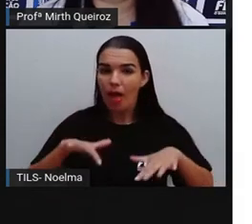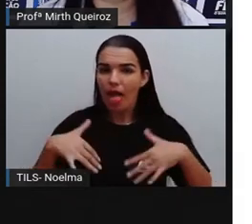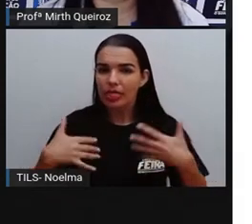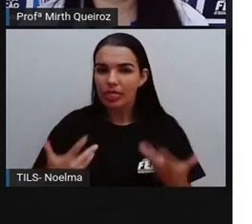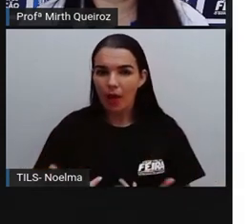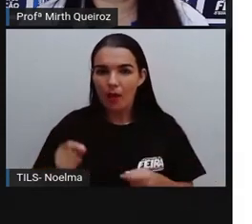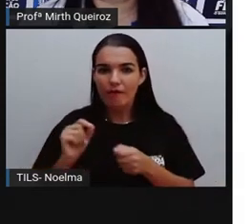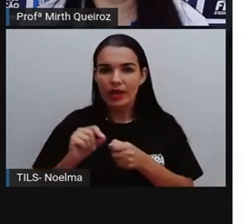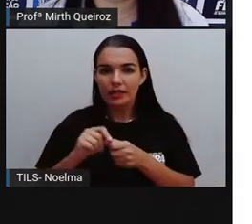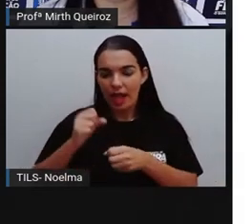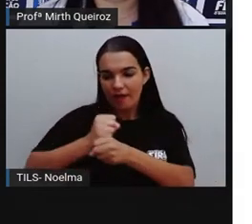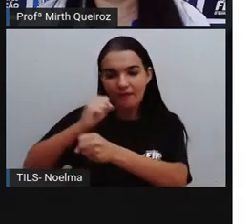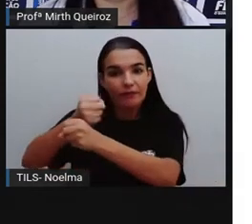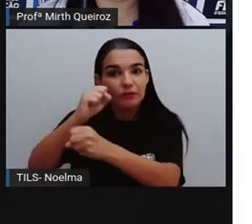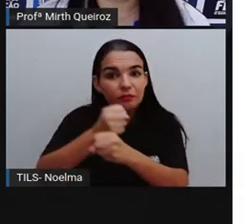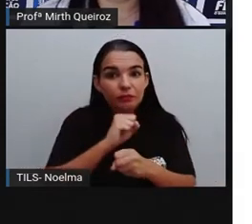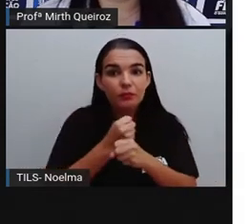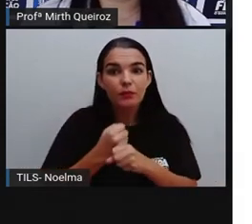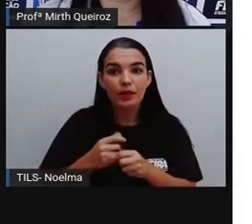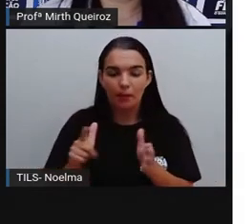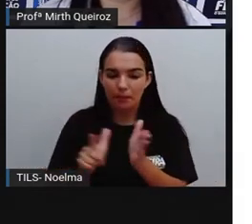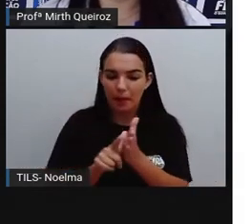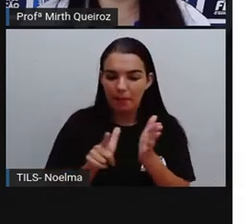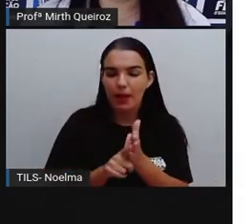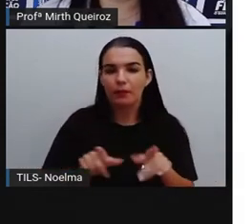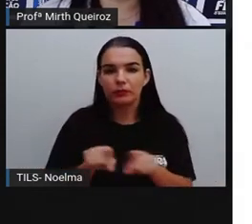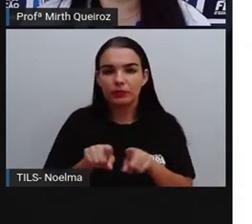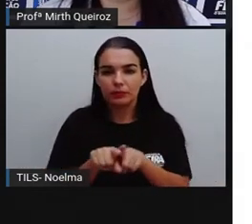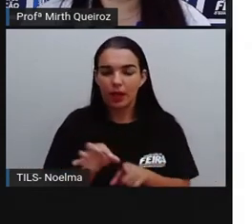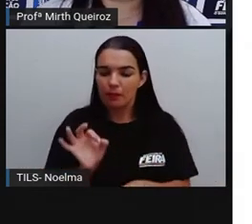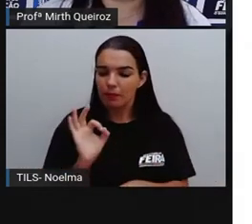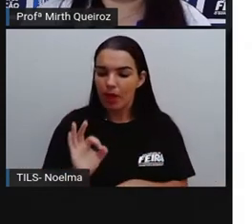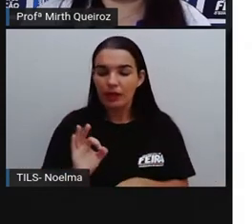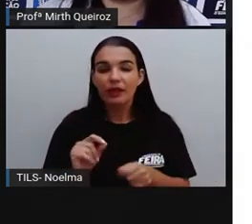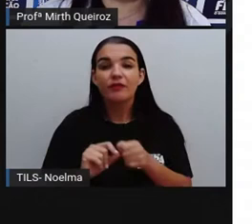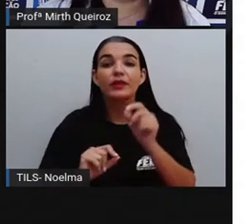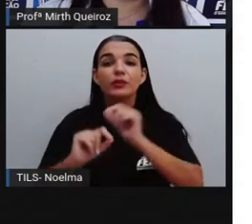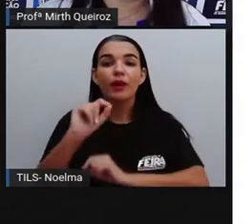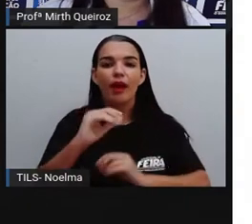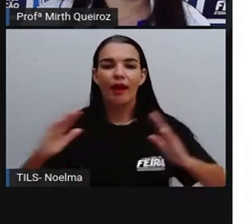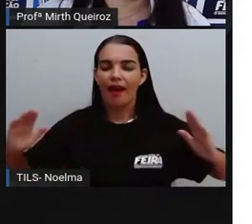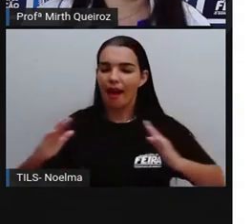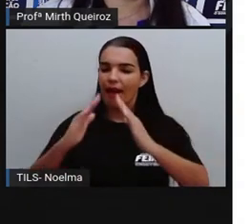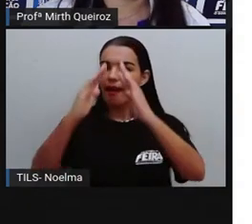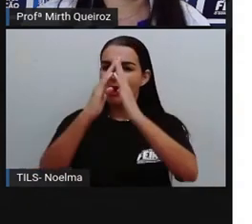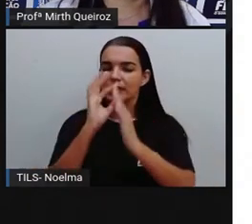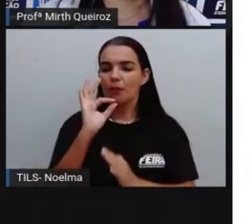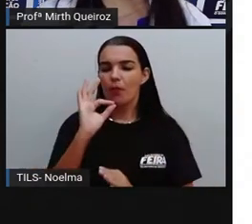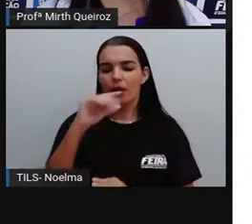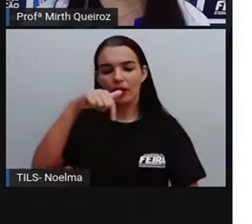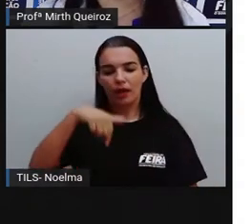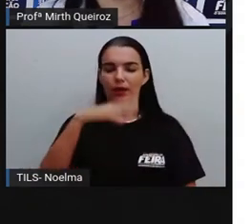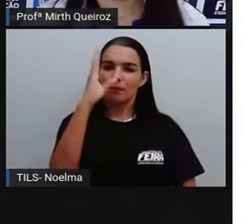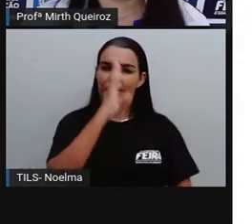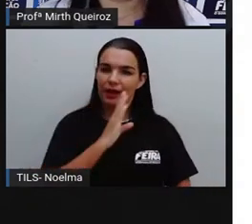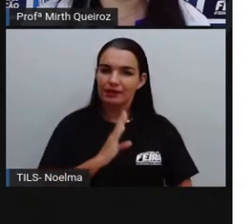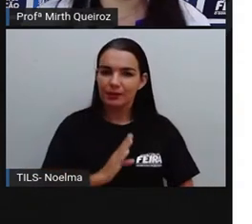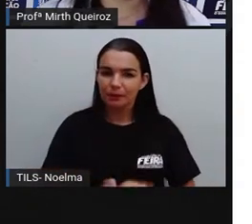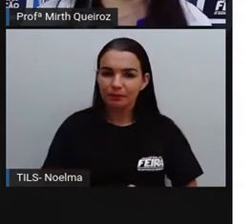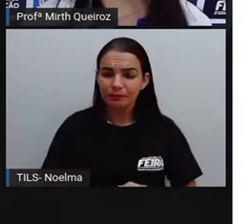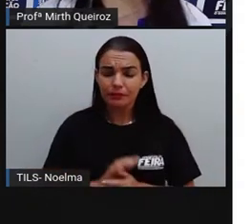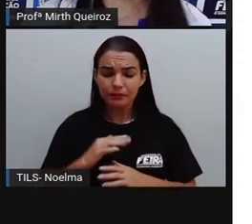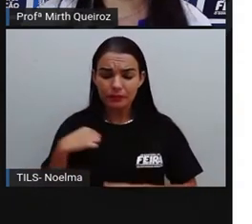das cédulas e moedas é feita pela Casa da Moeda do Brasil. Nossas